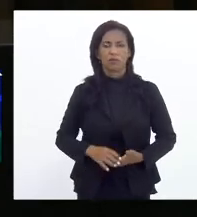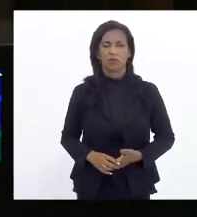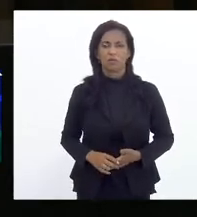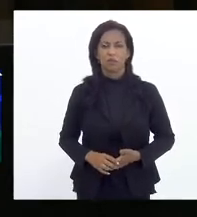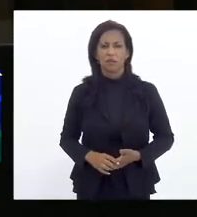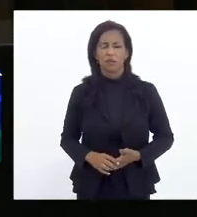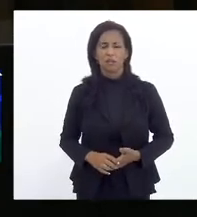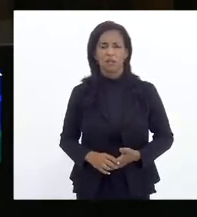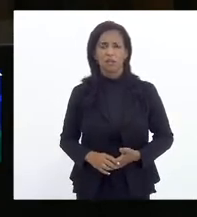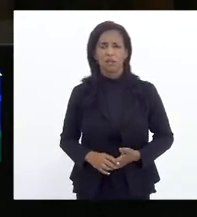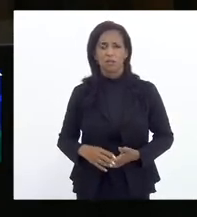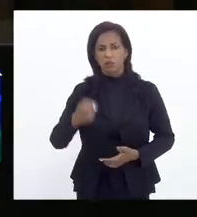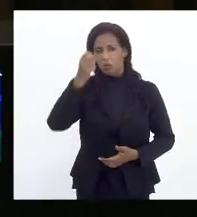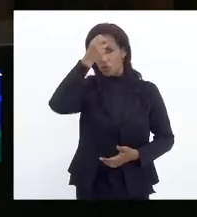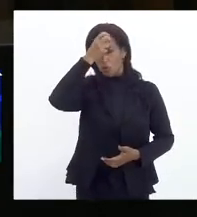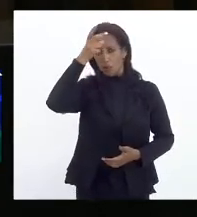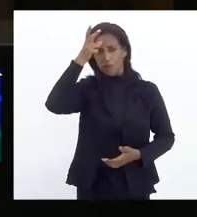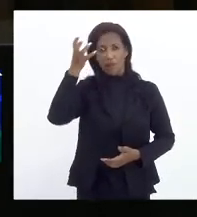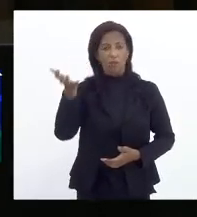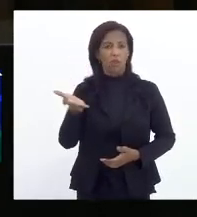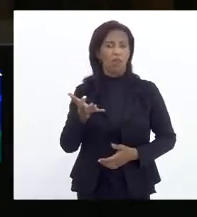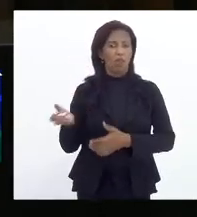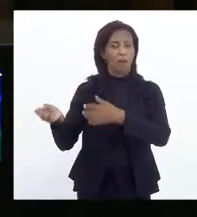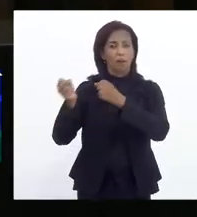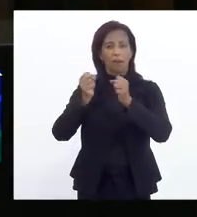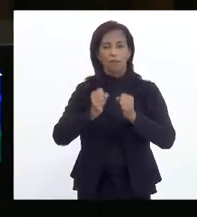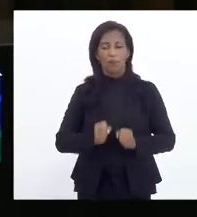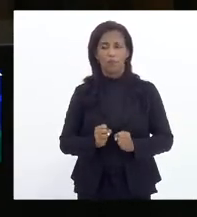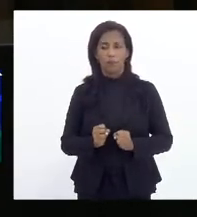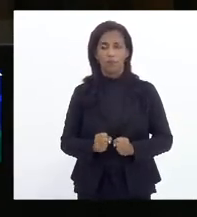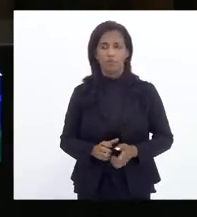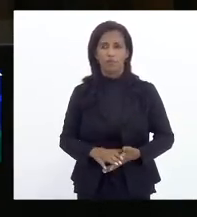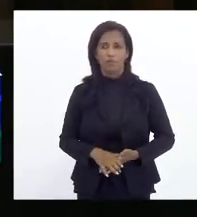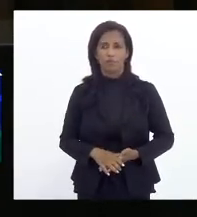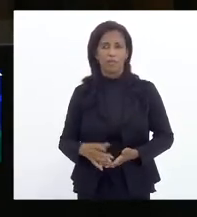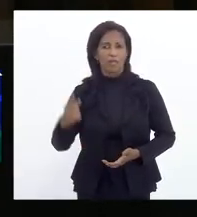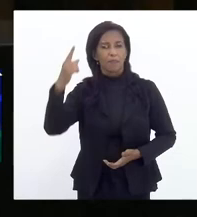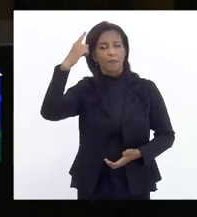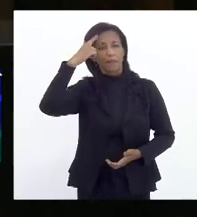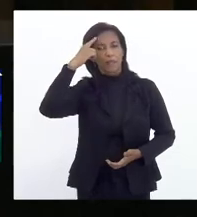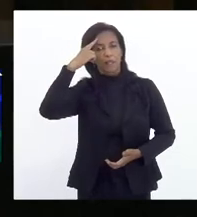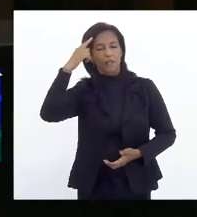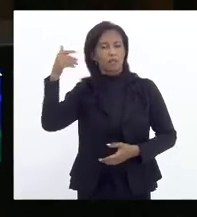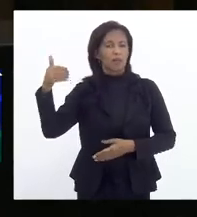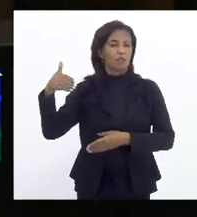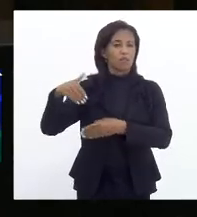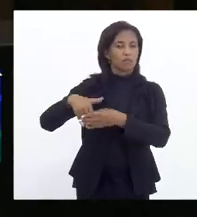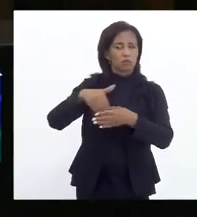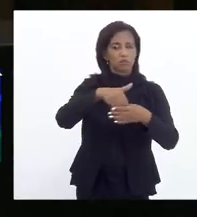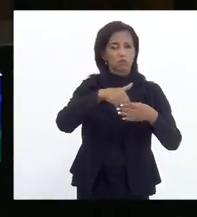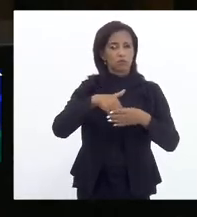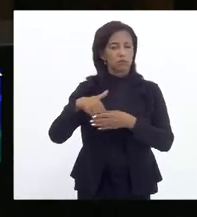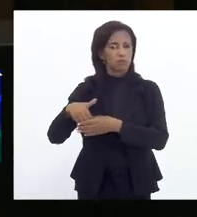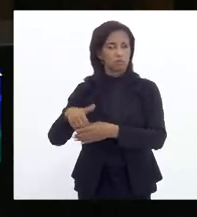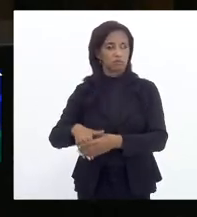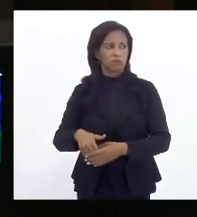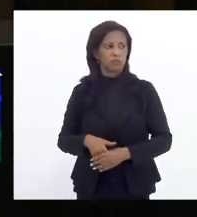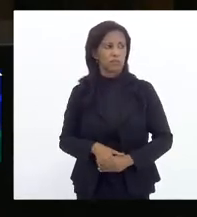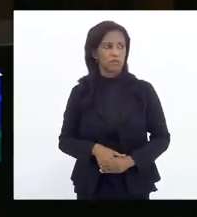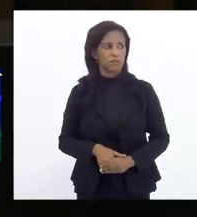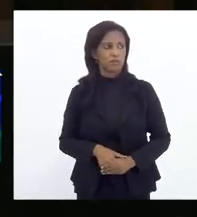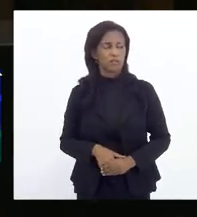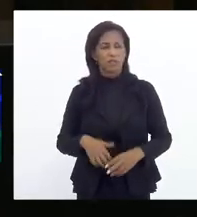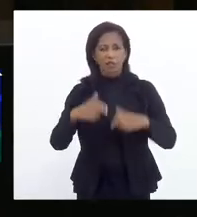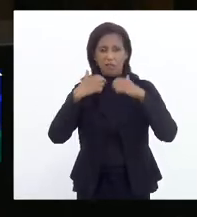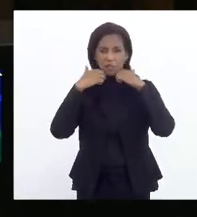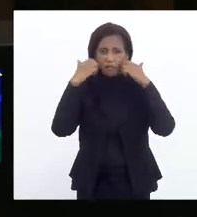Ele quer poder, ele está pensando em eleições. que